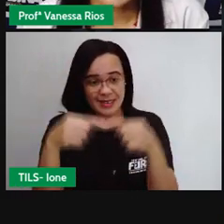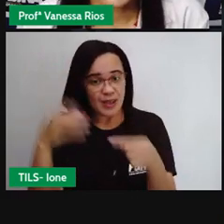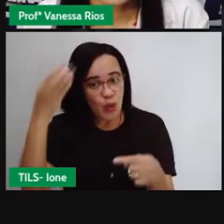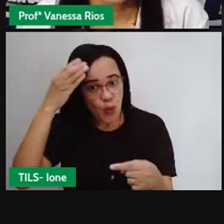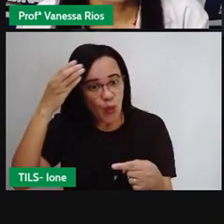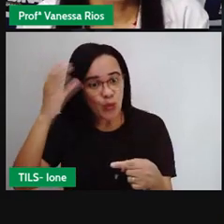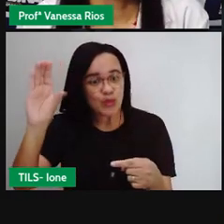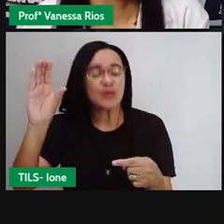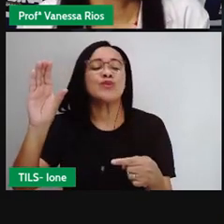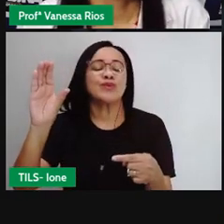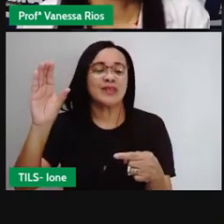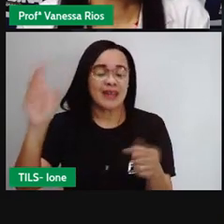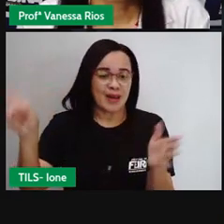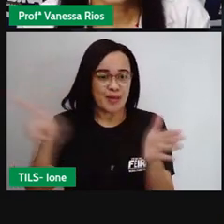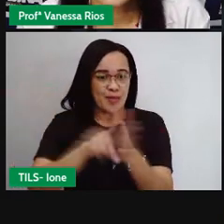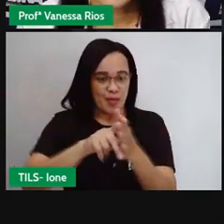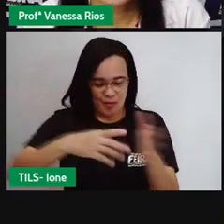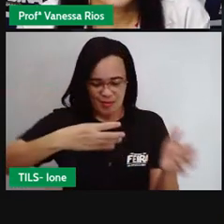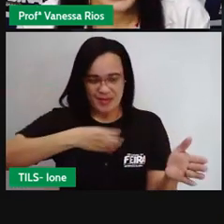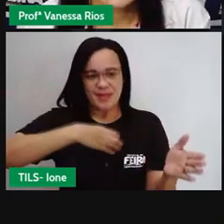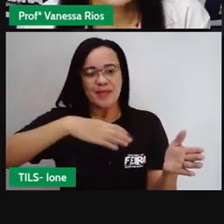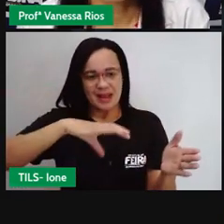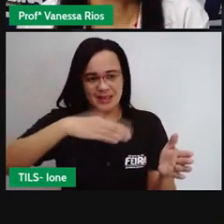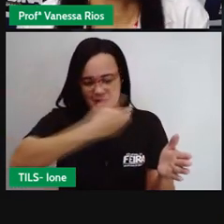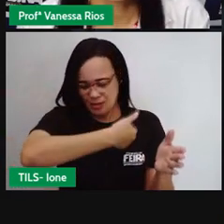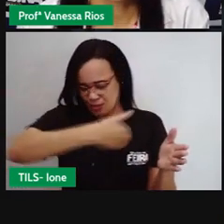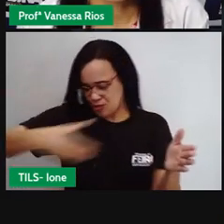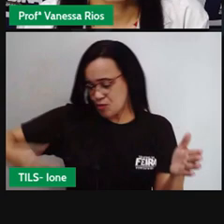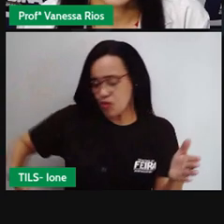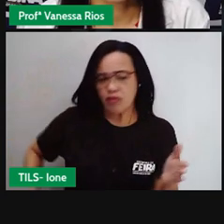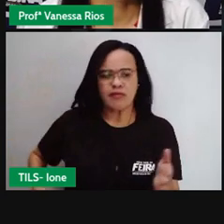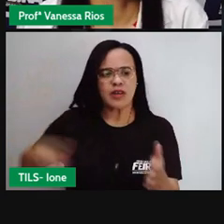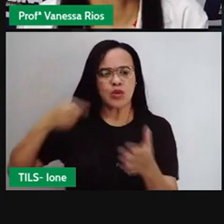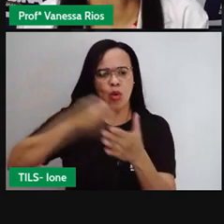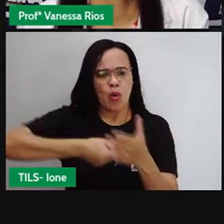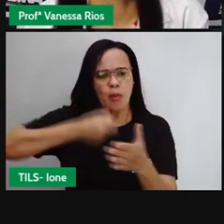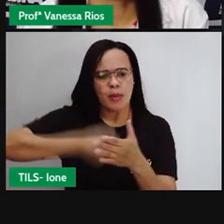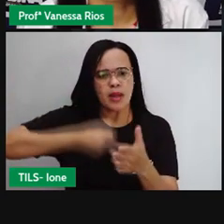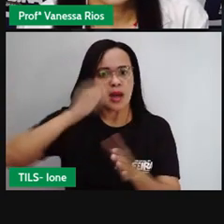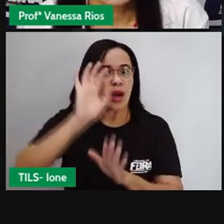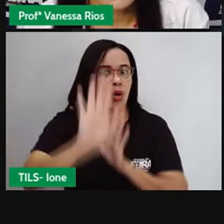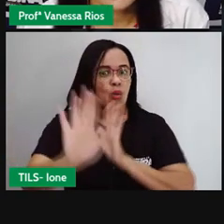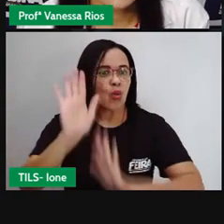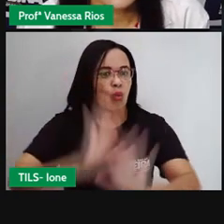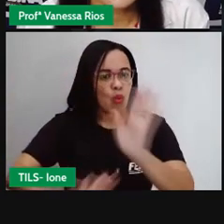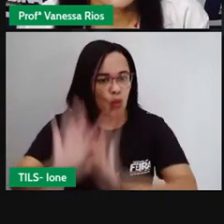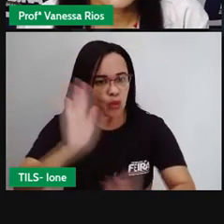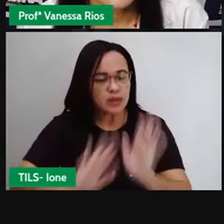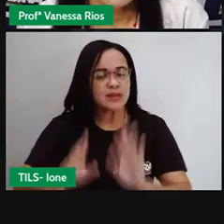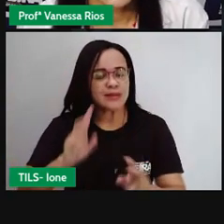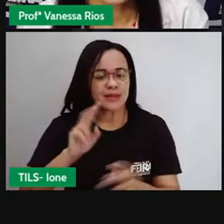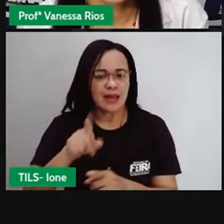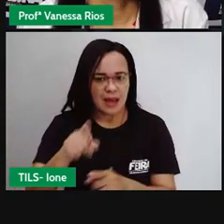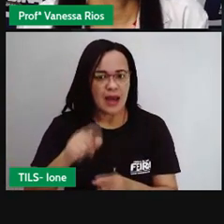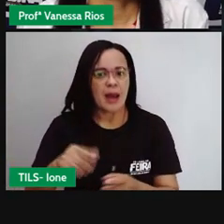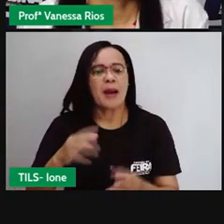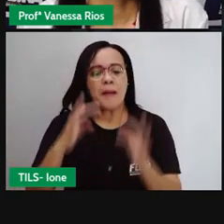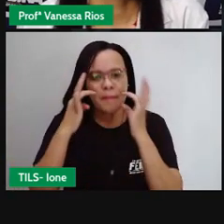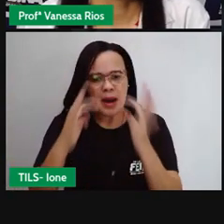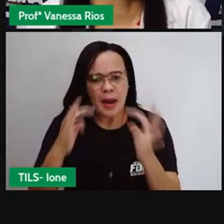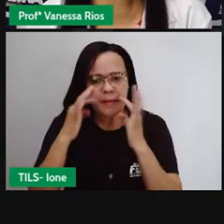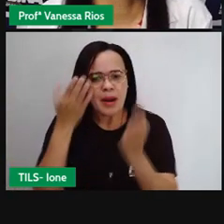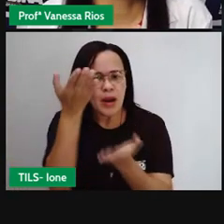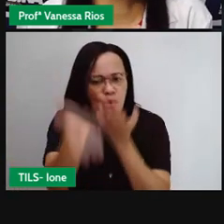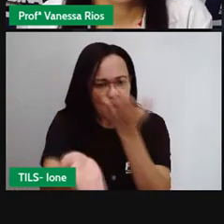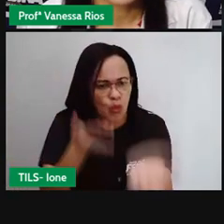preservados, né? Os governos têm a obrigação de preservar para que eles não sejam destruídos. Preservam lá